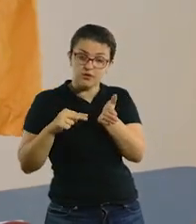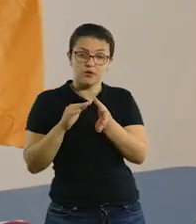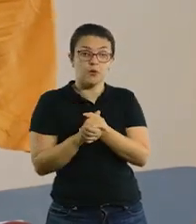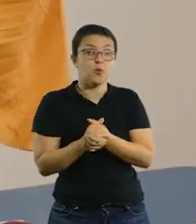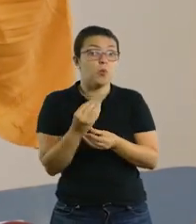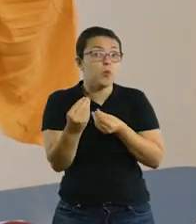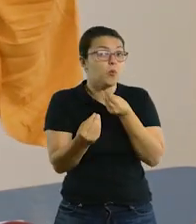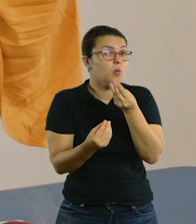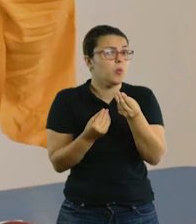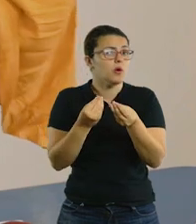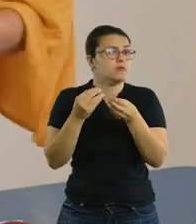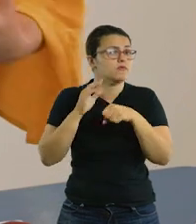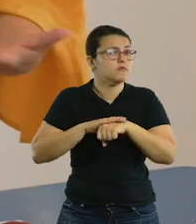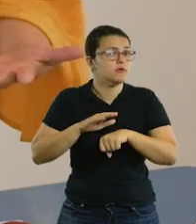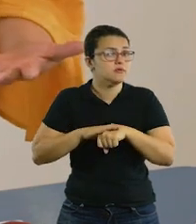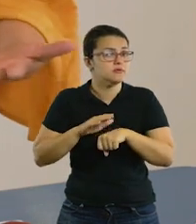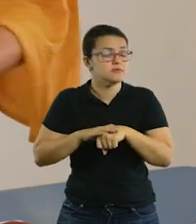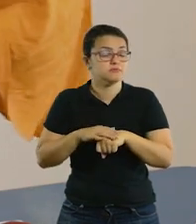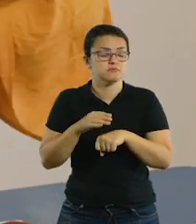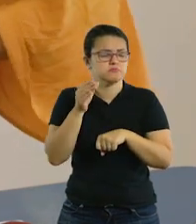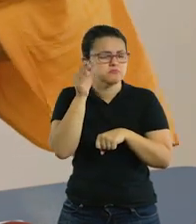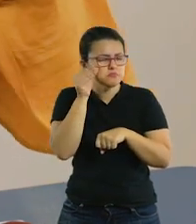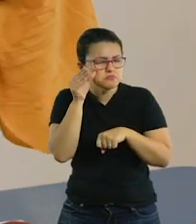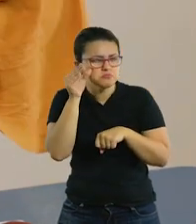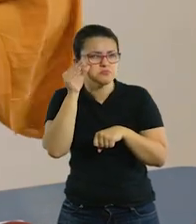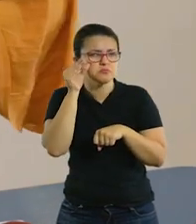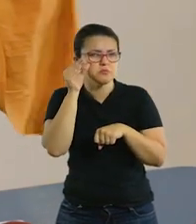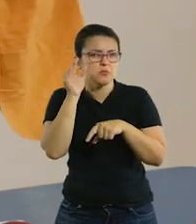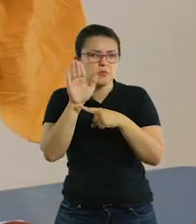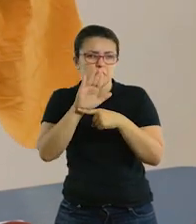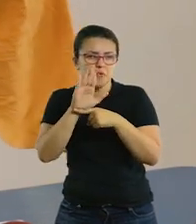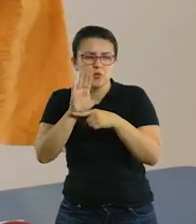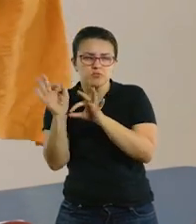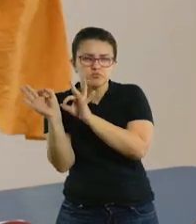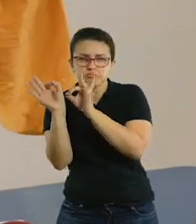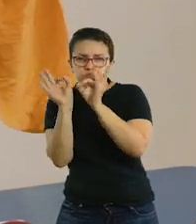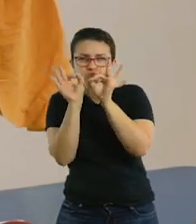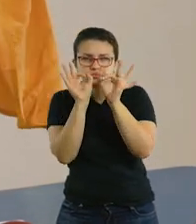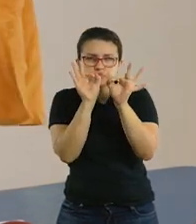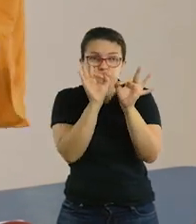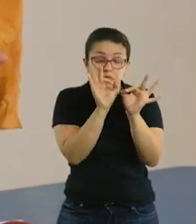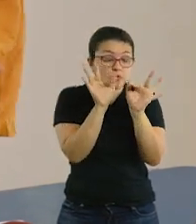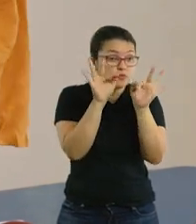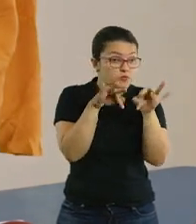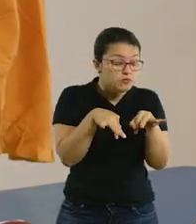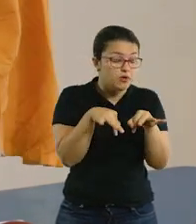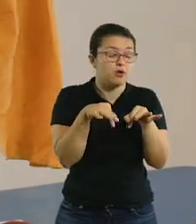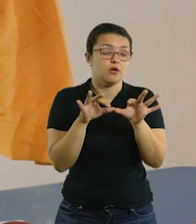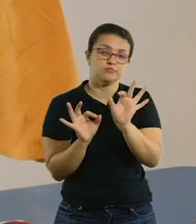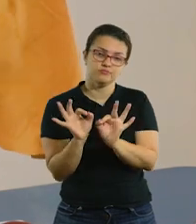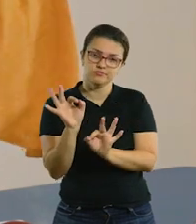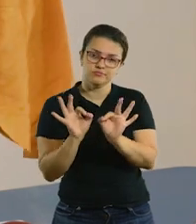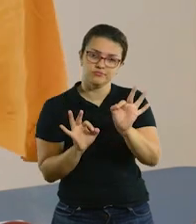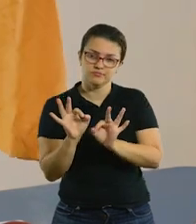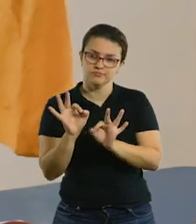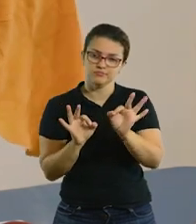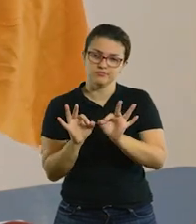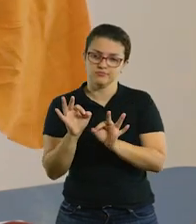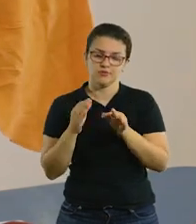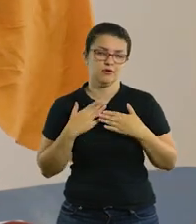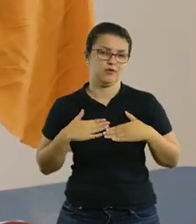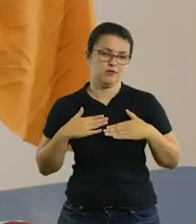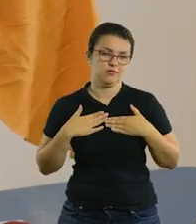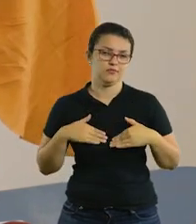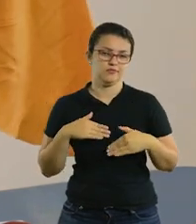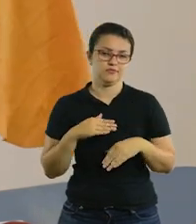Também colocamos aqui um vídeo de como fazer. É interessante que a criança veja o resultado final no que ela vai trabalhar. E aí é bem